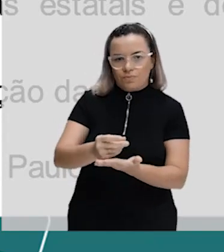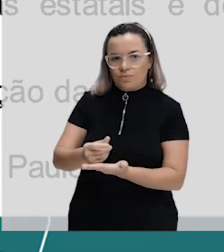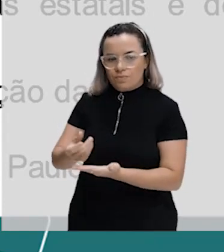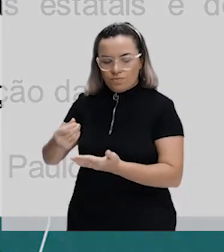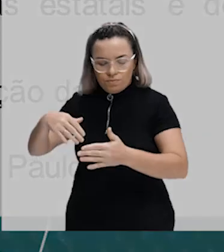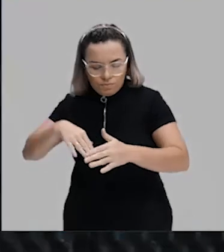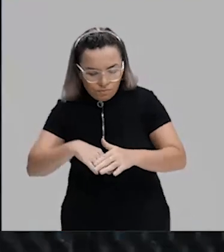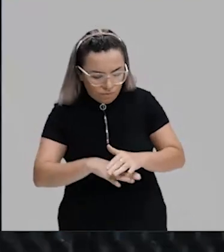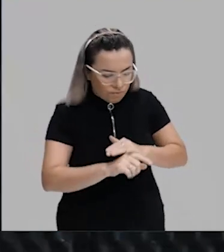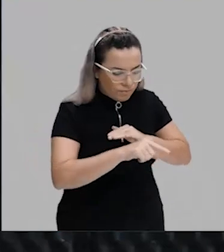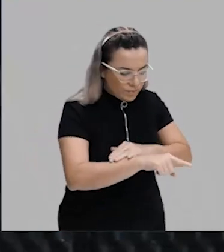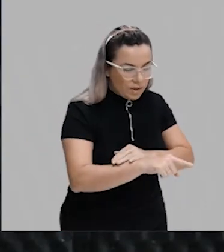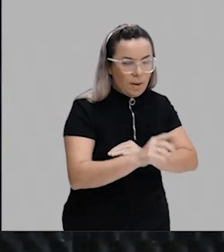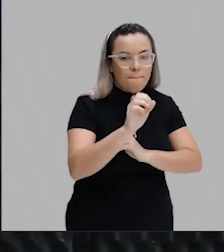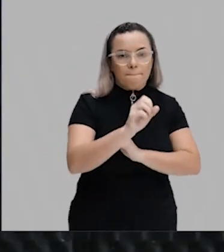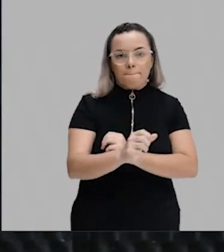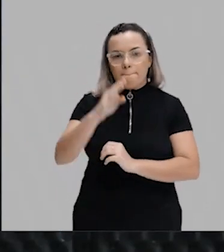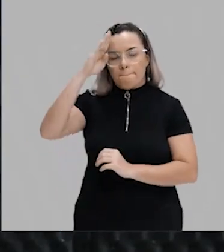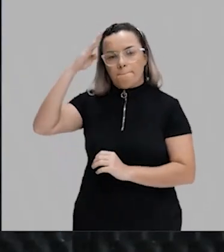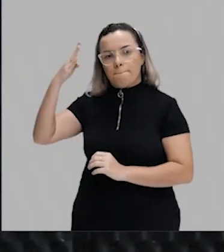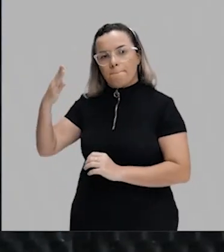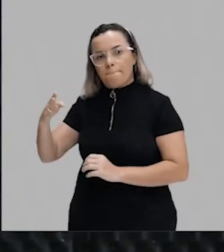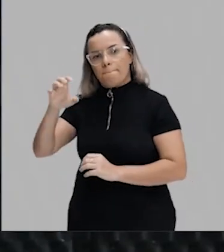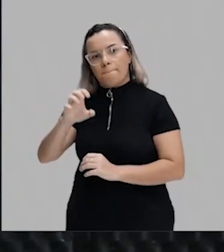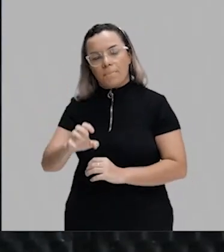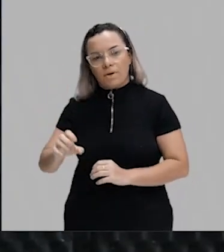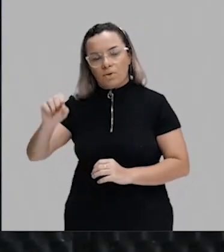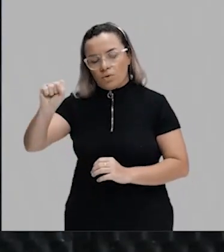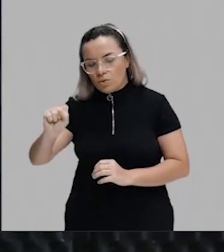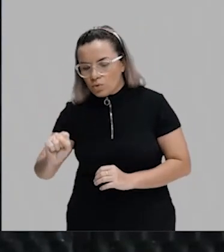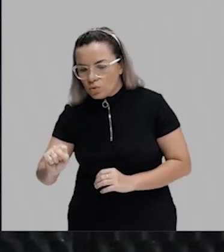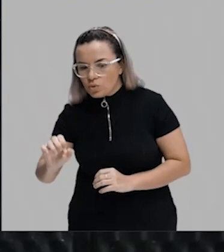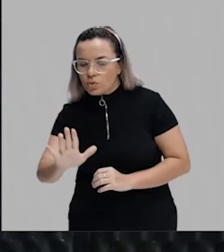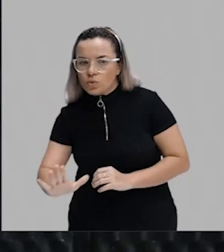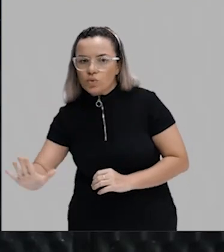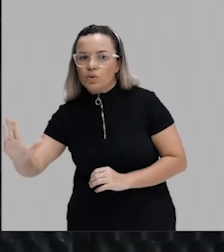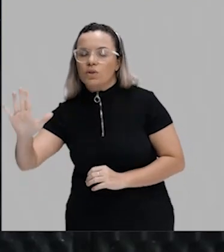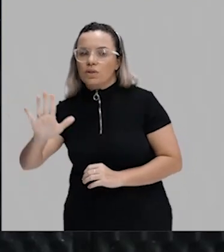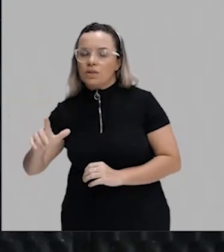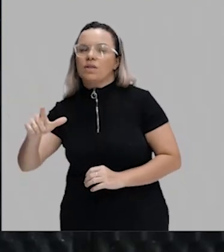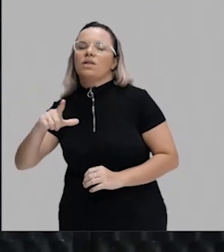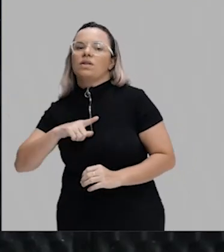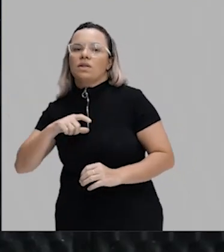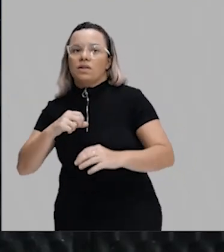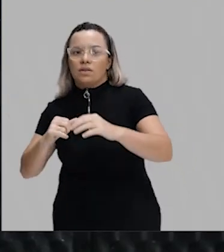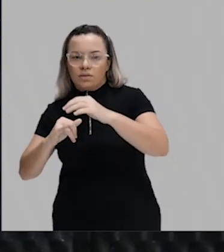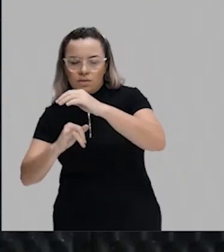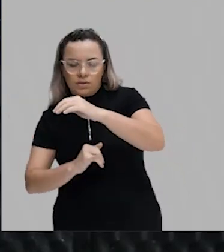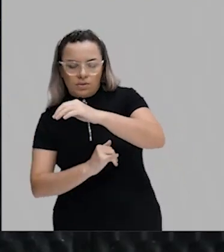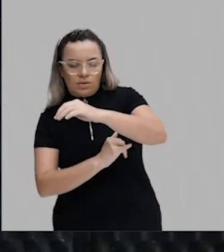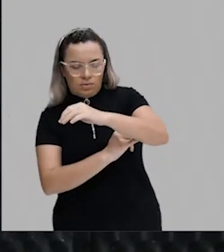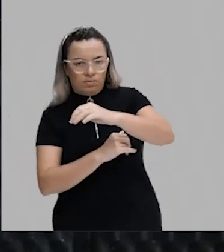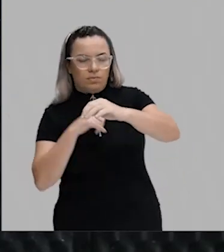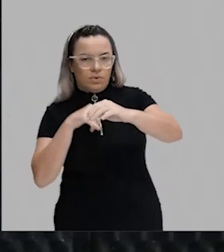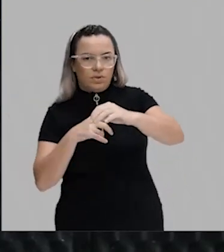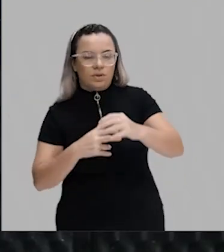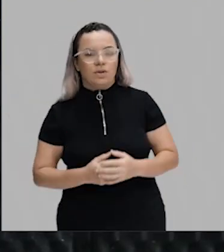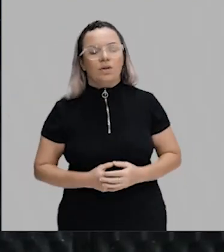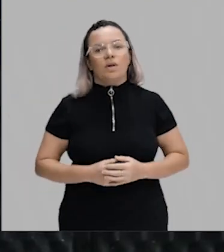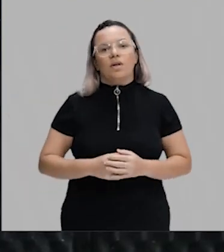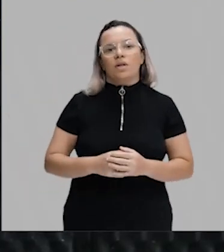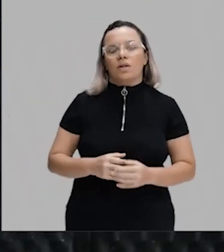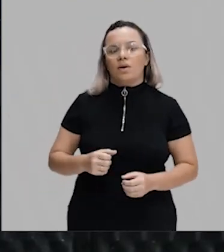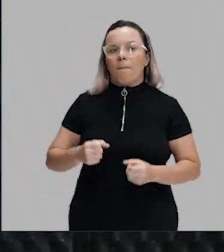região sudeste do nosso país, onde já existia essa infraestrutura, já pré-desenvolvida para receber esse parque